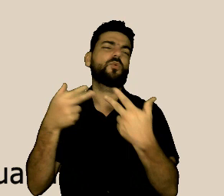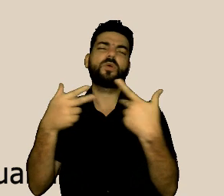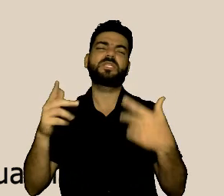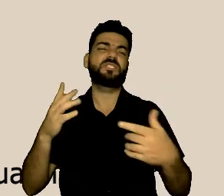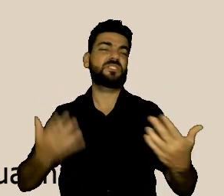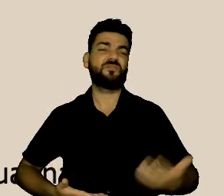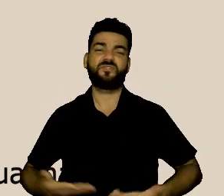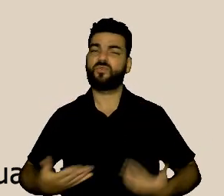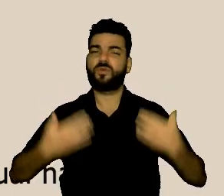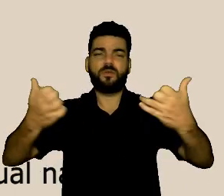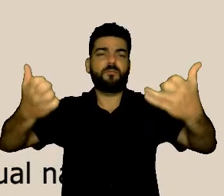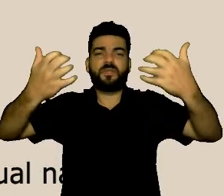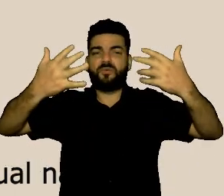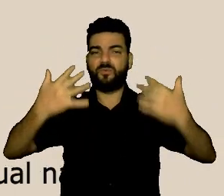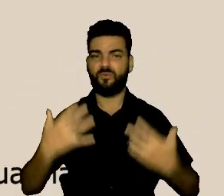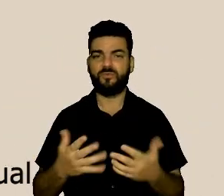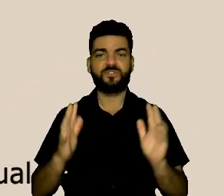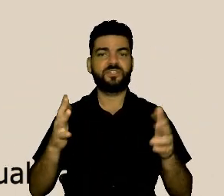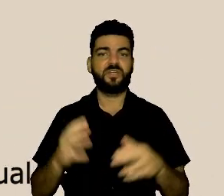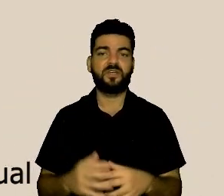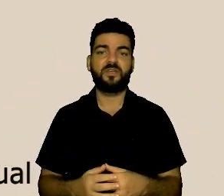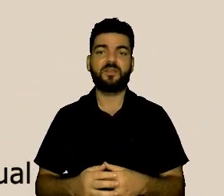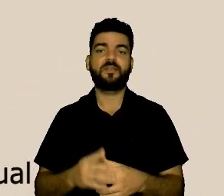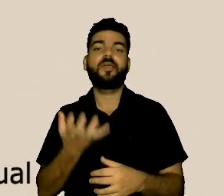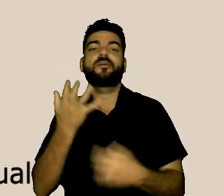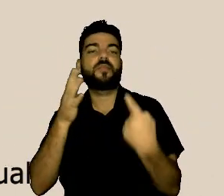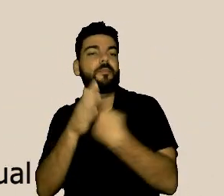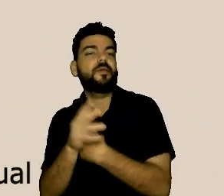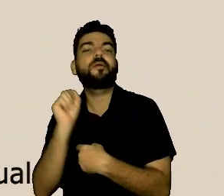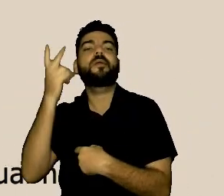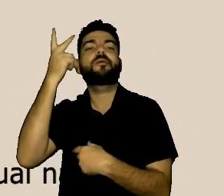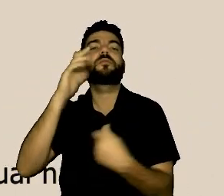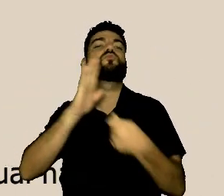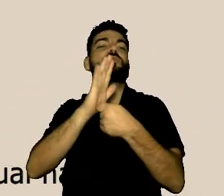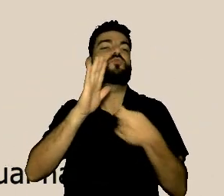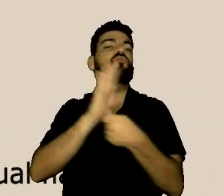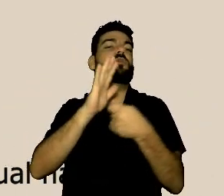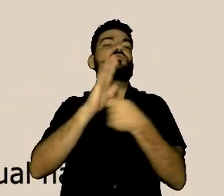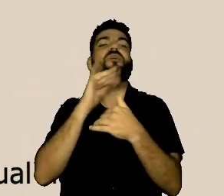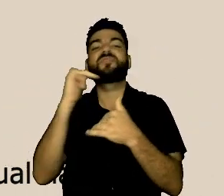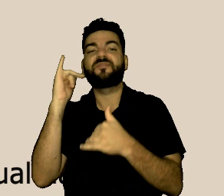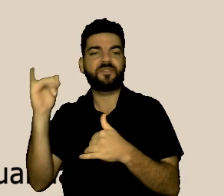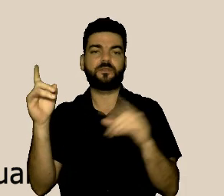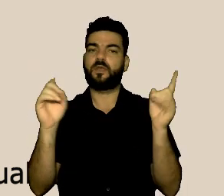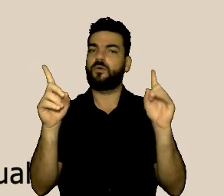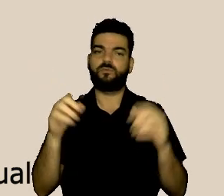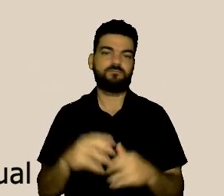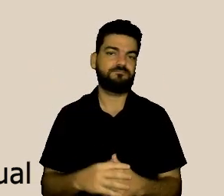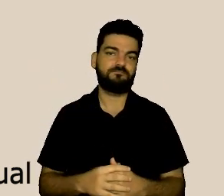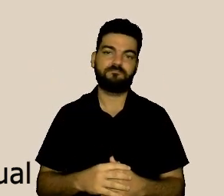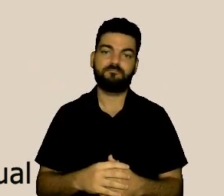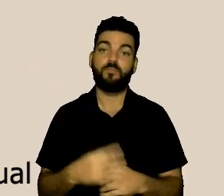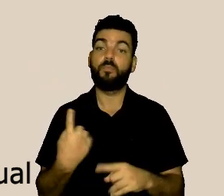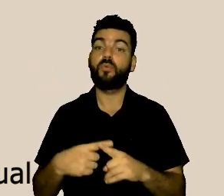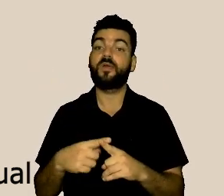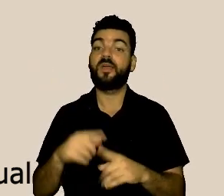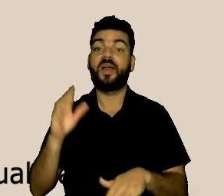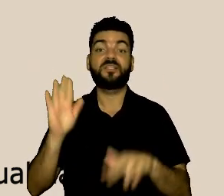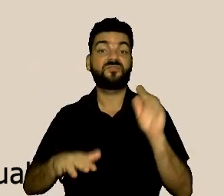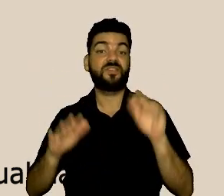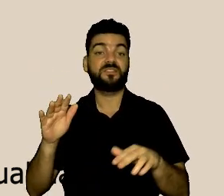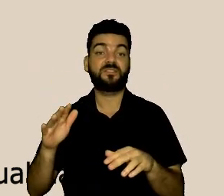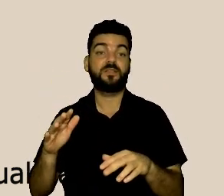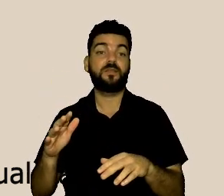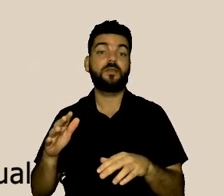denunciante, porque ele foi muitas vezes absolvido na apuração, na comissão processante, em procede,